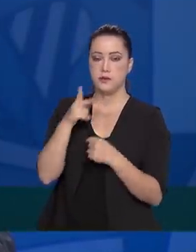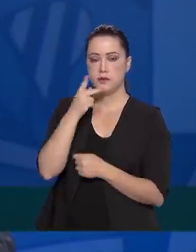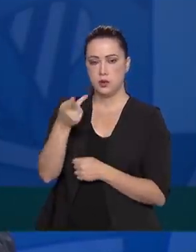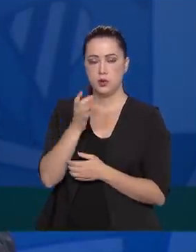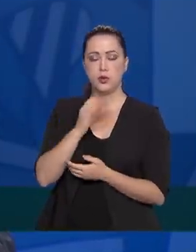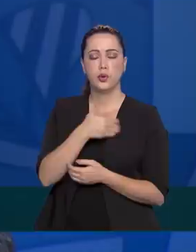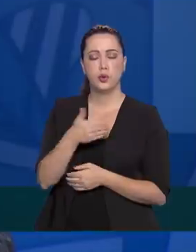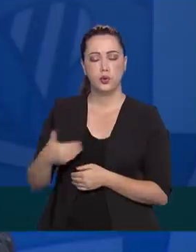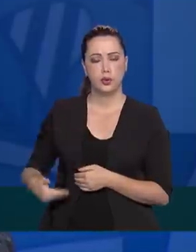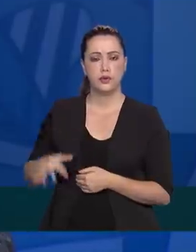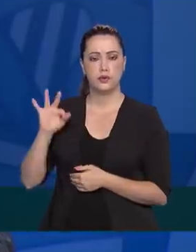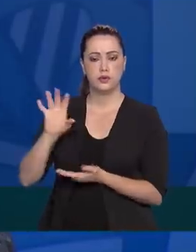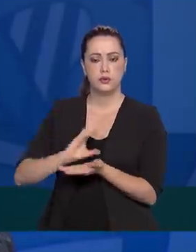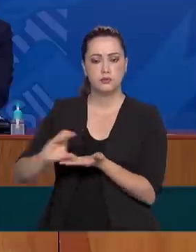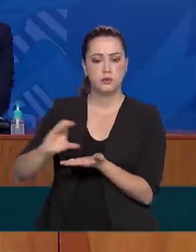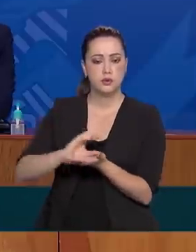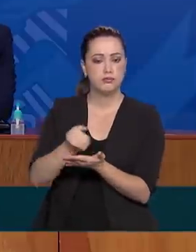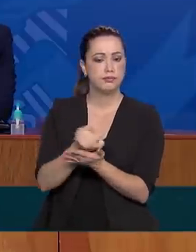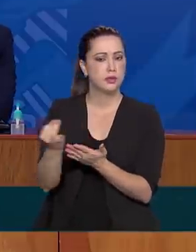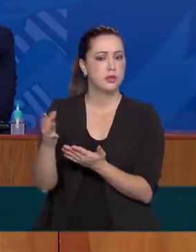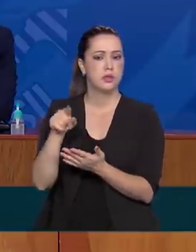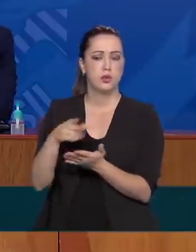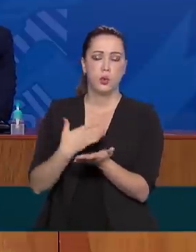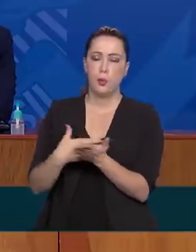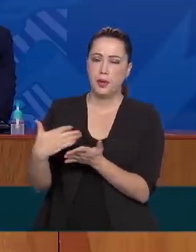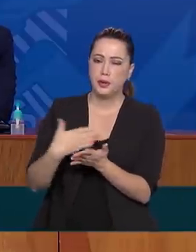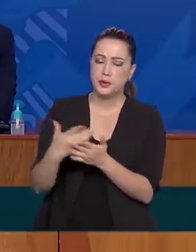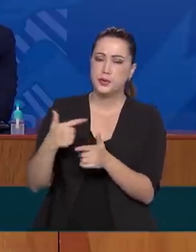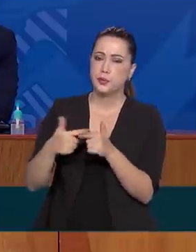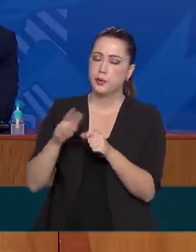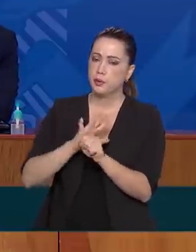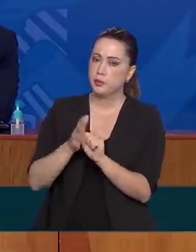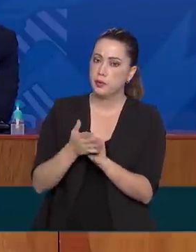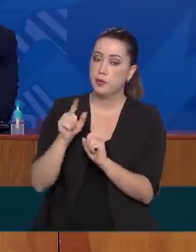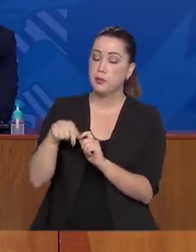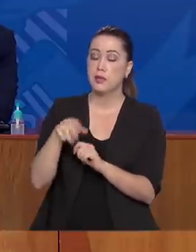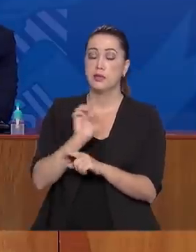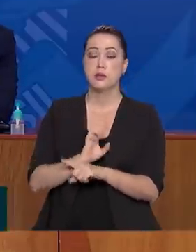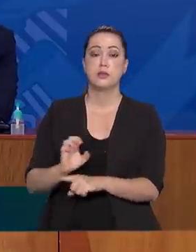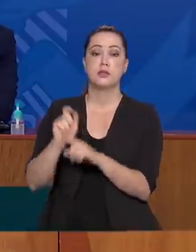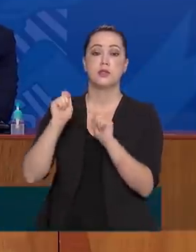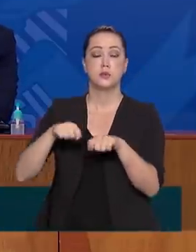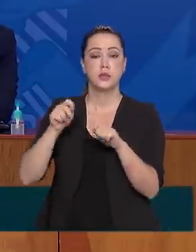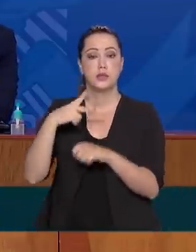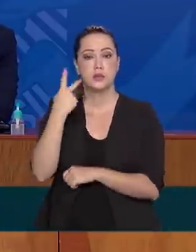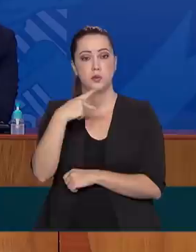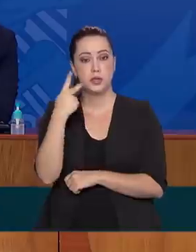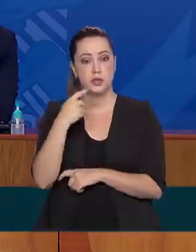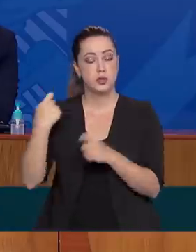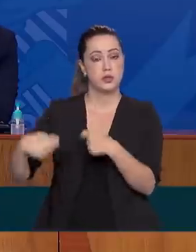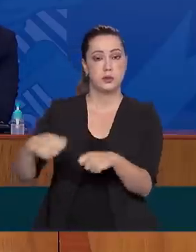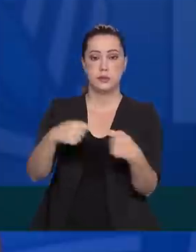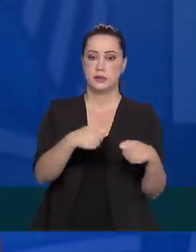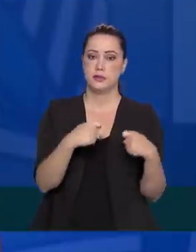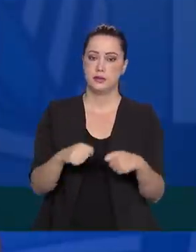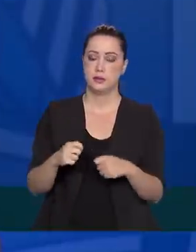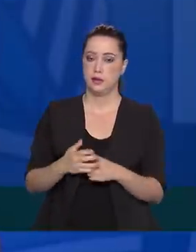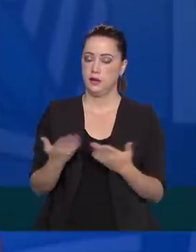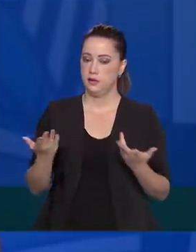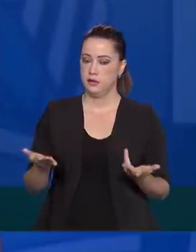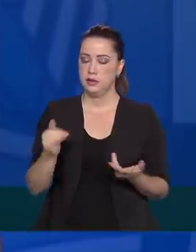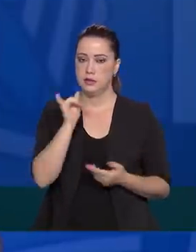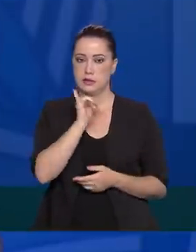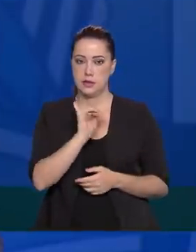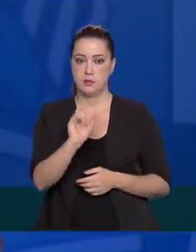repasses desde o início da pandemia para que os estados pudessem adotar políticas públicas necessárias na área, como,